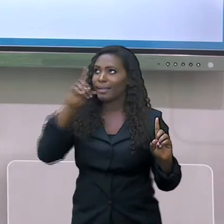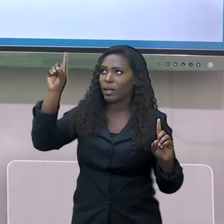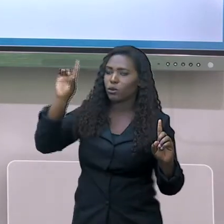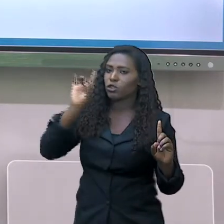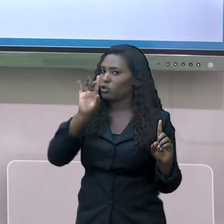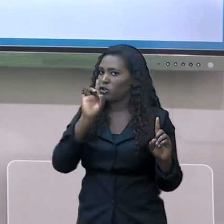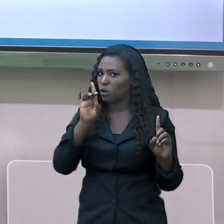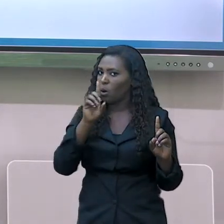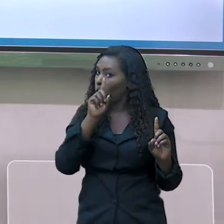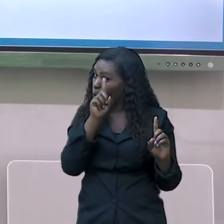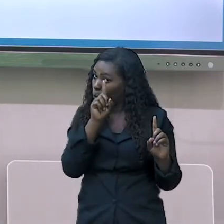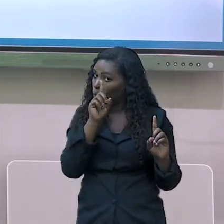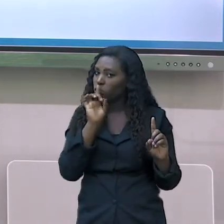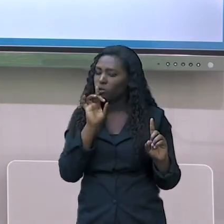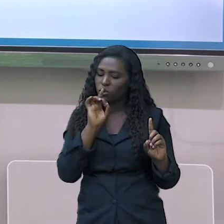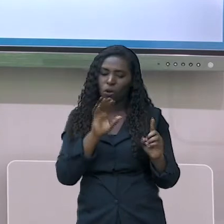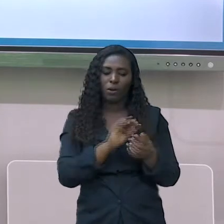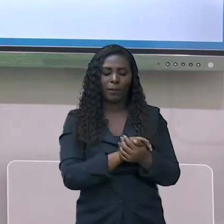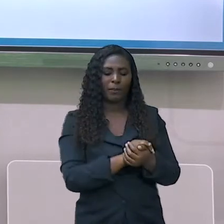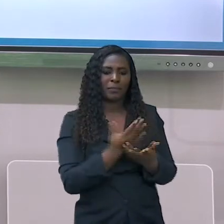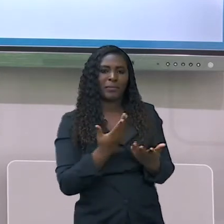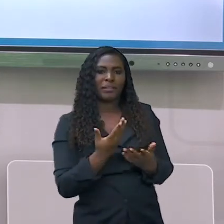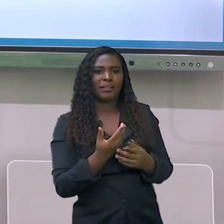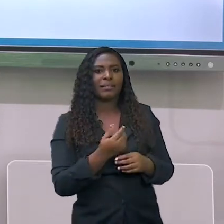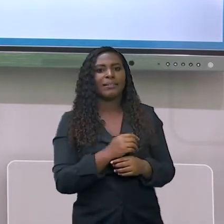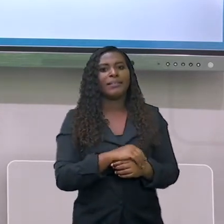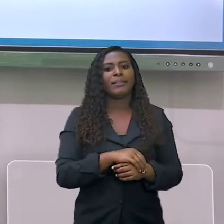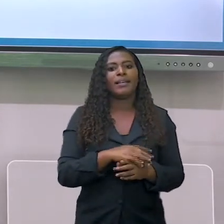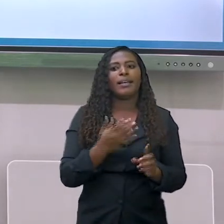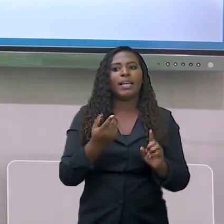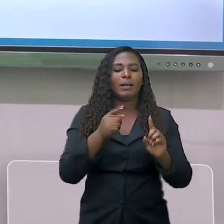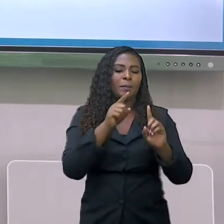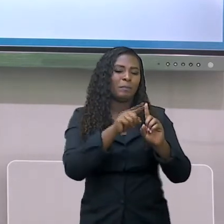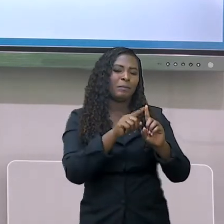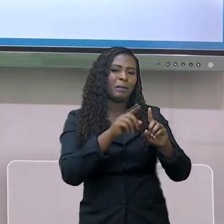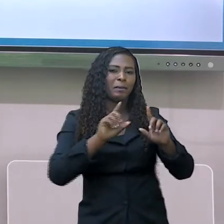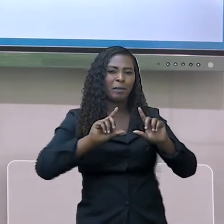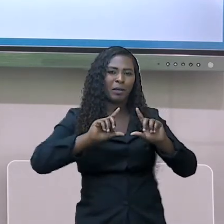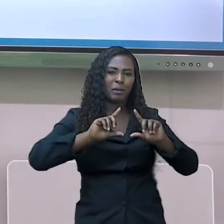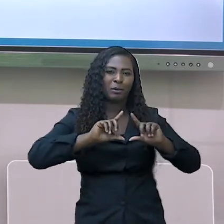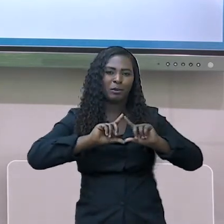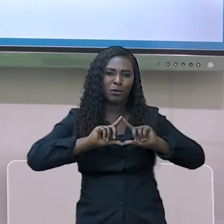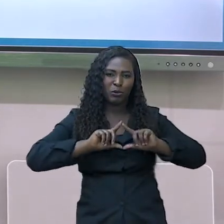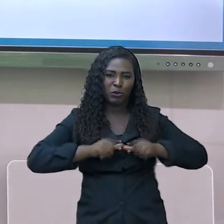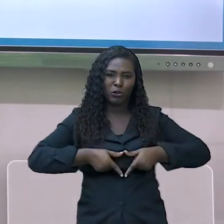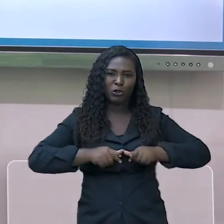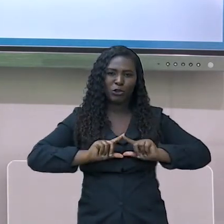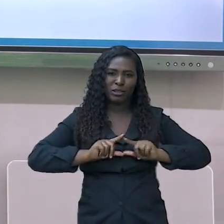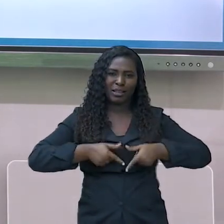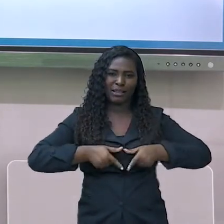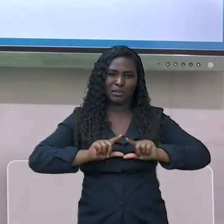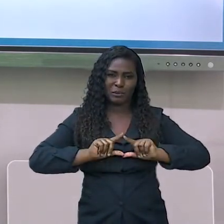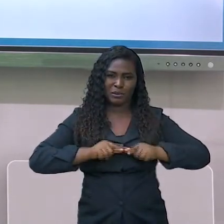temos o judaísmo, representado aqui pela famosa estrela de Davi.